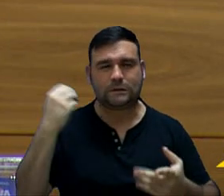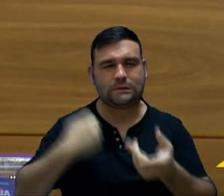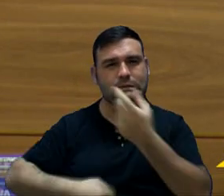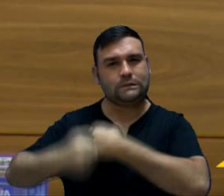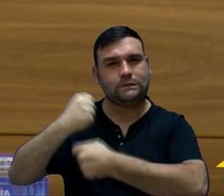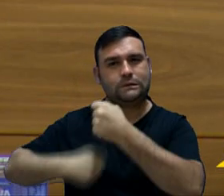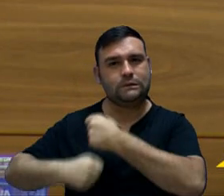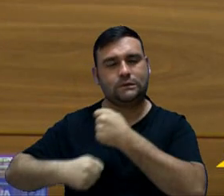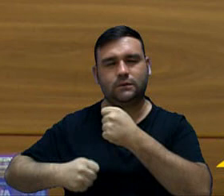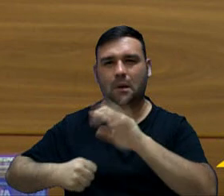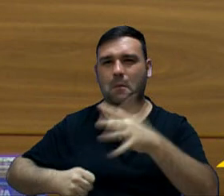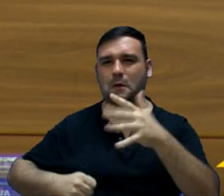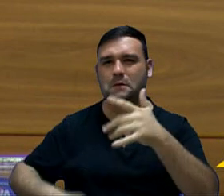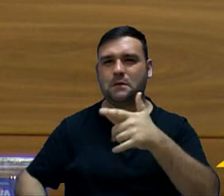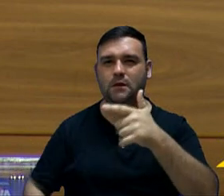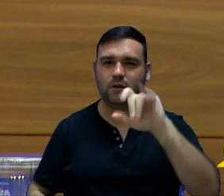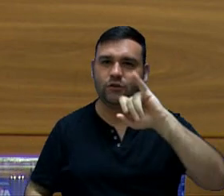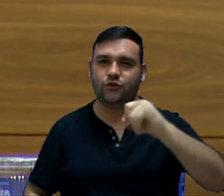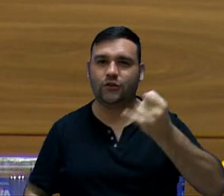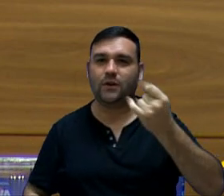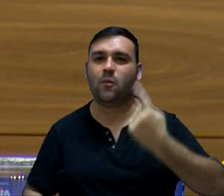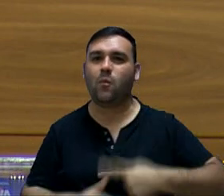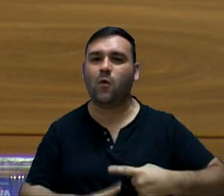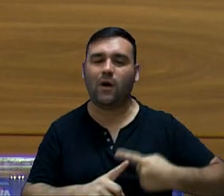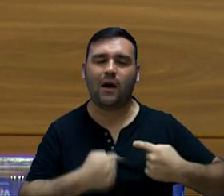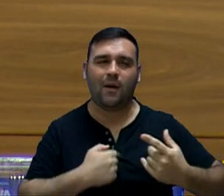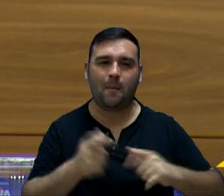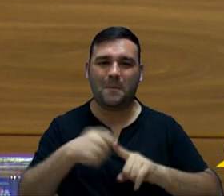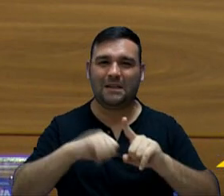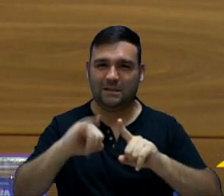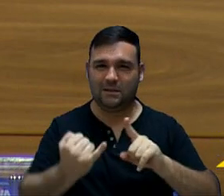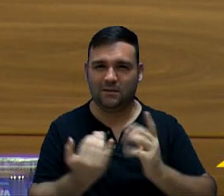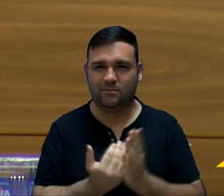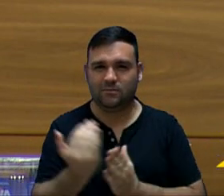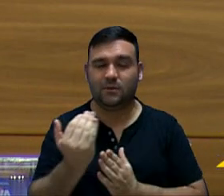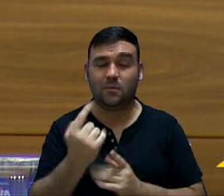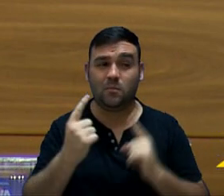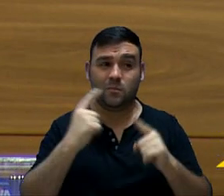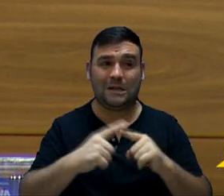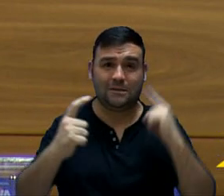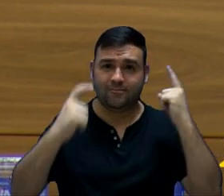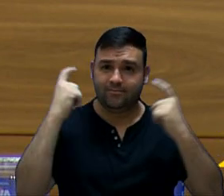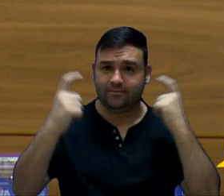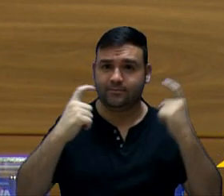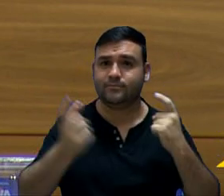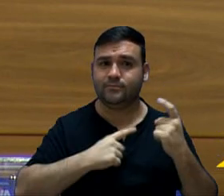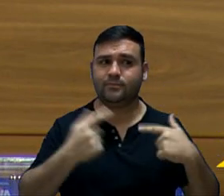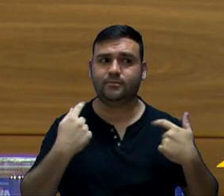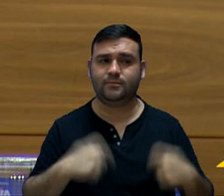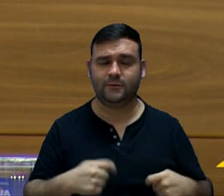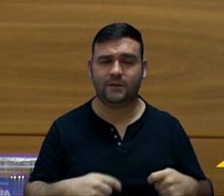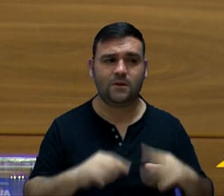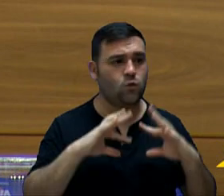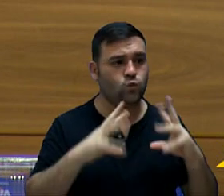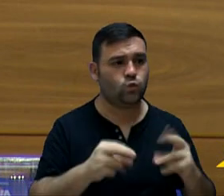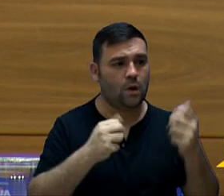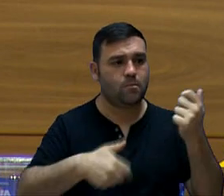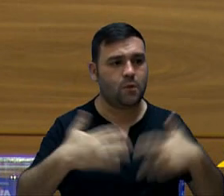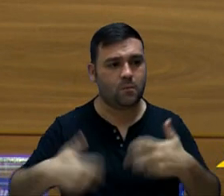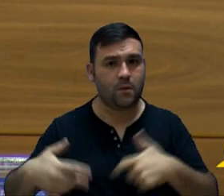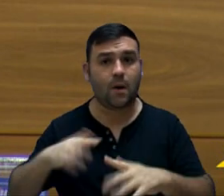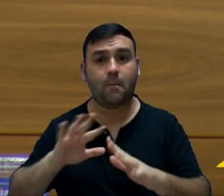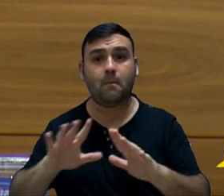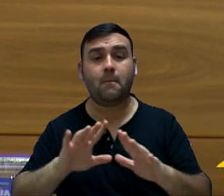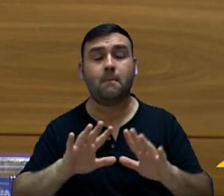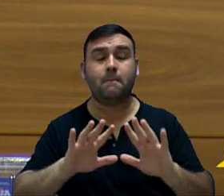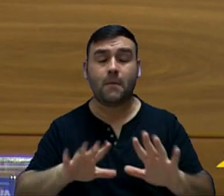meados de janeiro, porque é uma preocupação iminente, lógico, a gente tem que dar conta disso. Mas